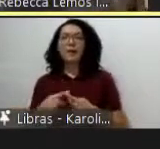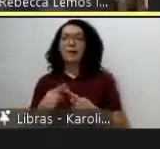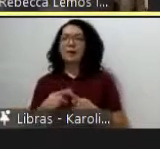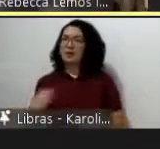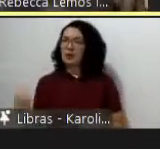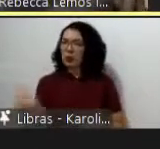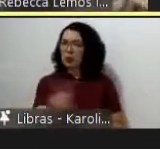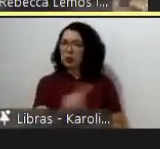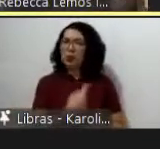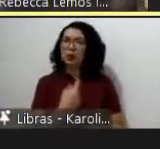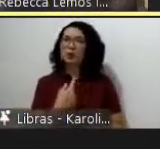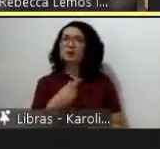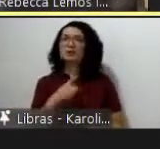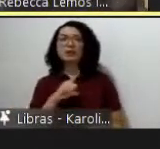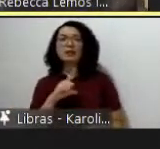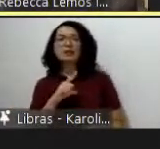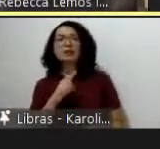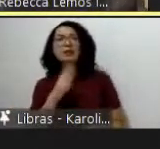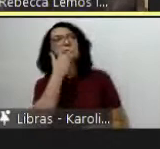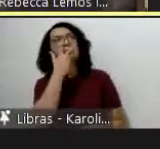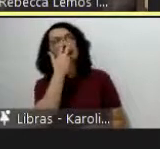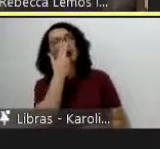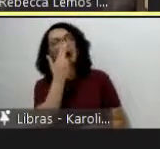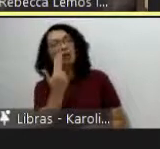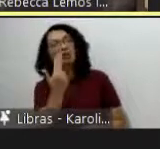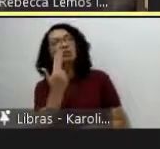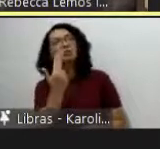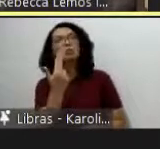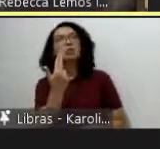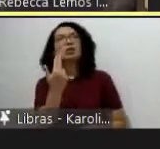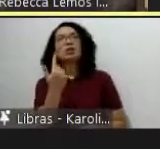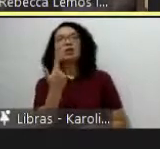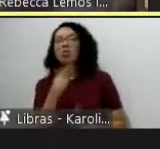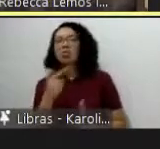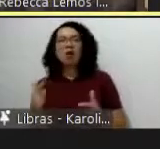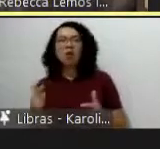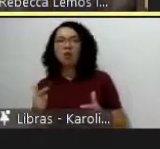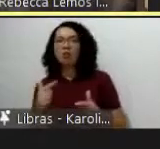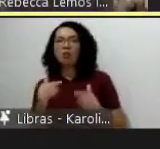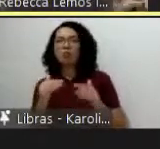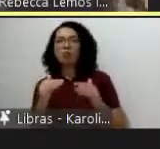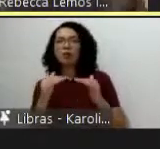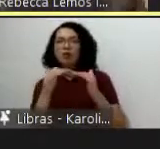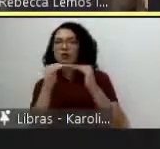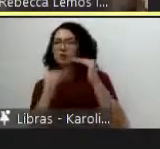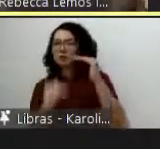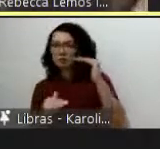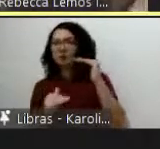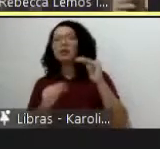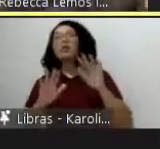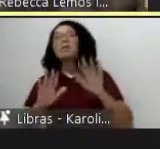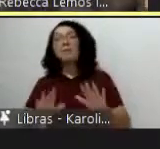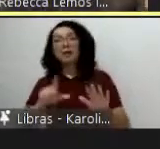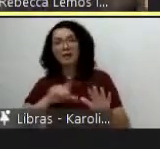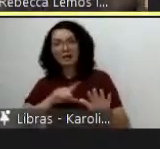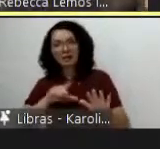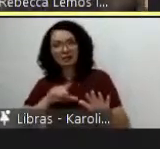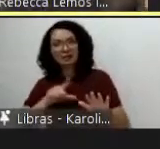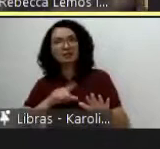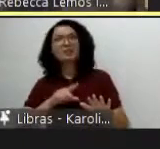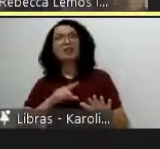a desigualdade tem crescido bastante forte na Europa há problemas seríssimos de conservadorismos